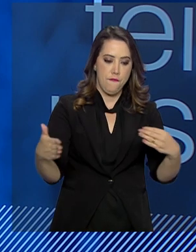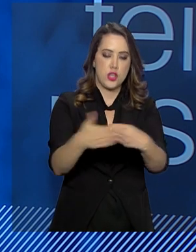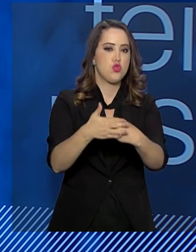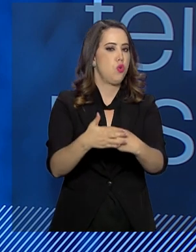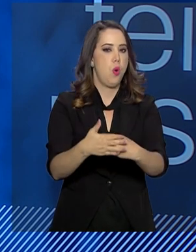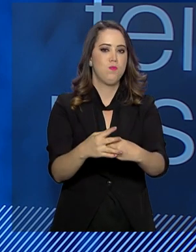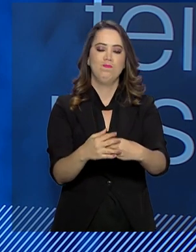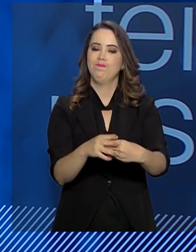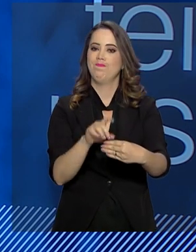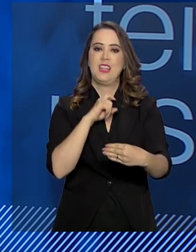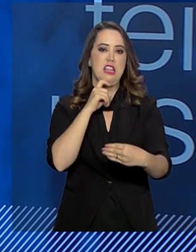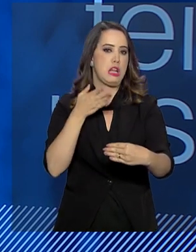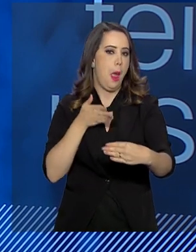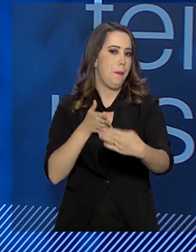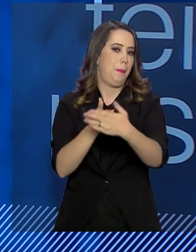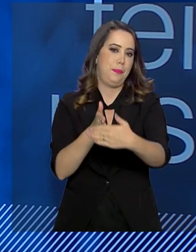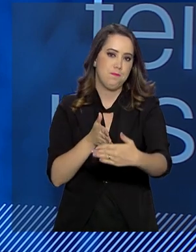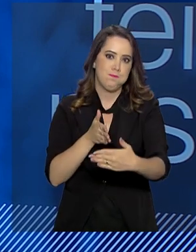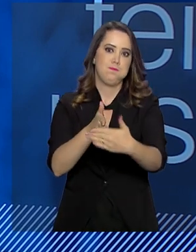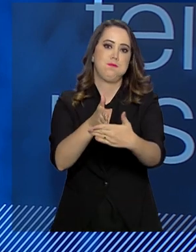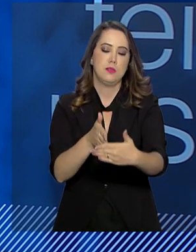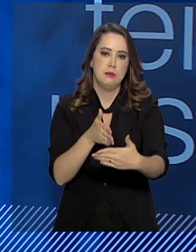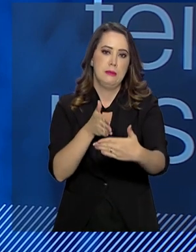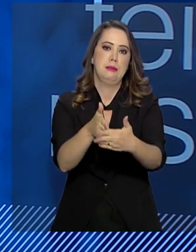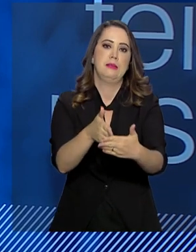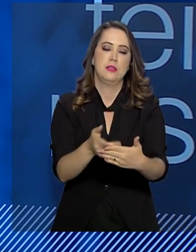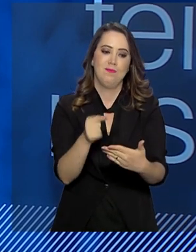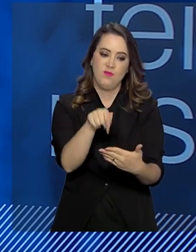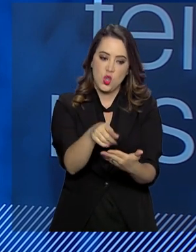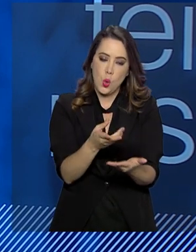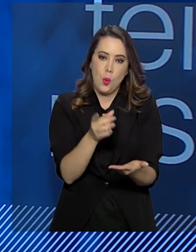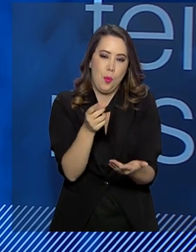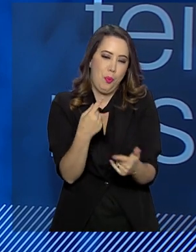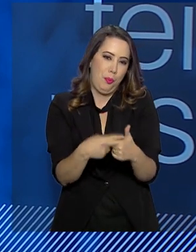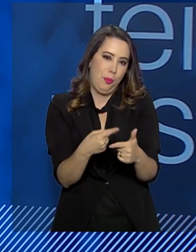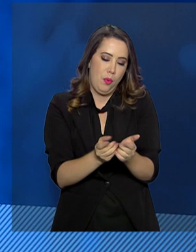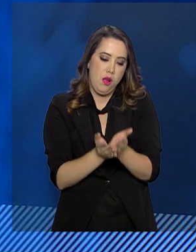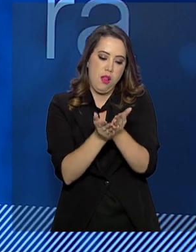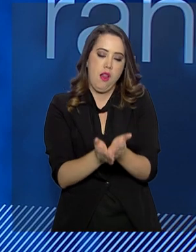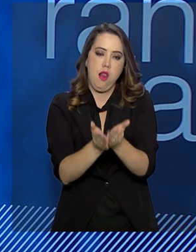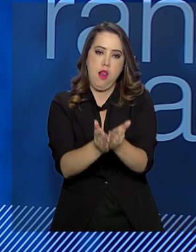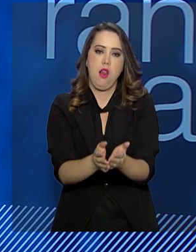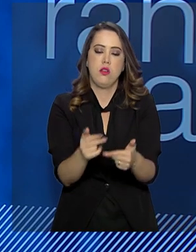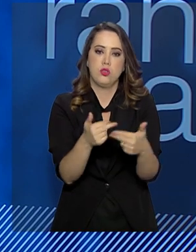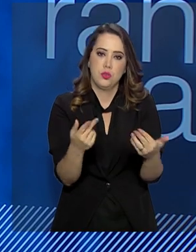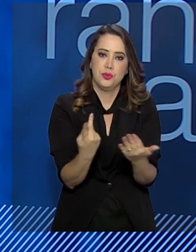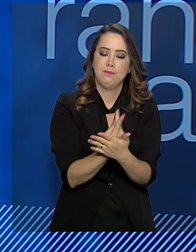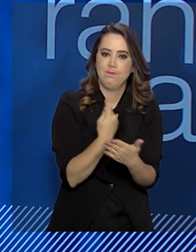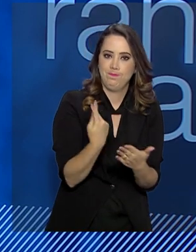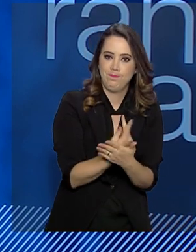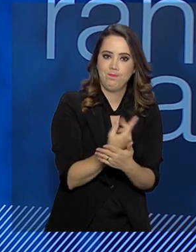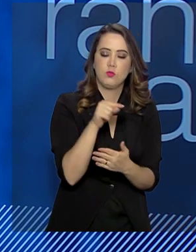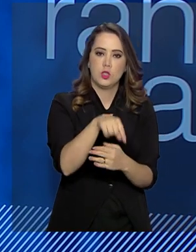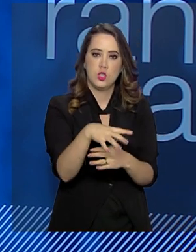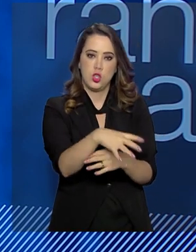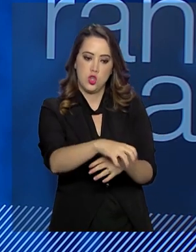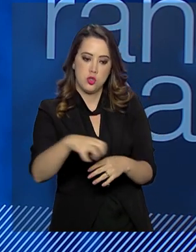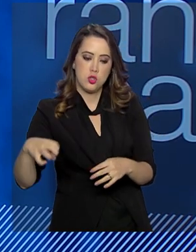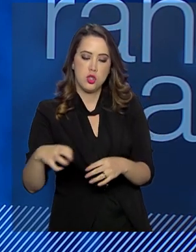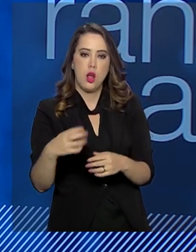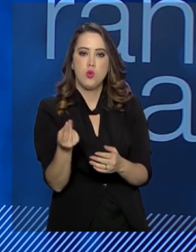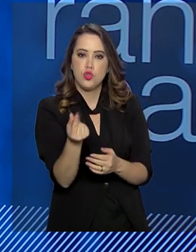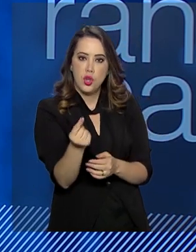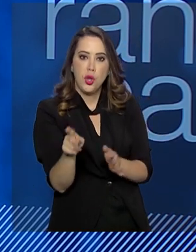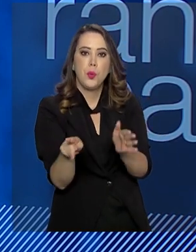nós sabemos que a capacidade financeira, ela é um componente muito forte do crime. Nós temos que tirar a capacidade